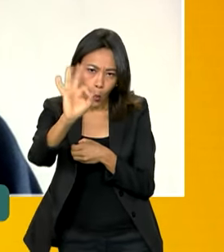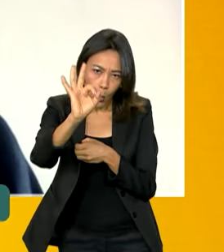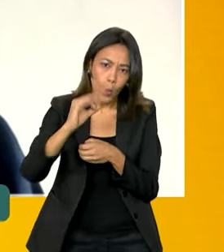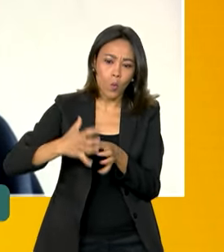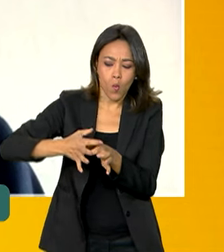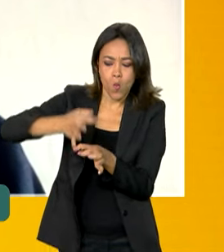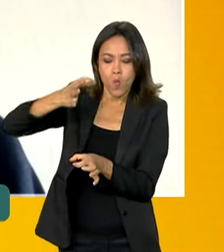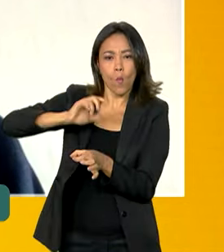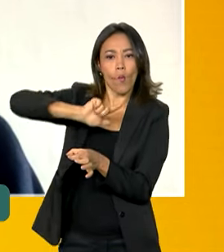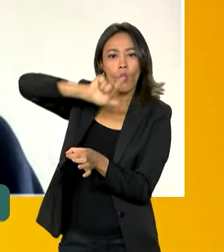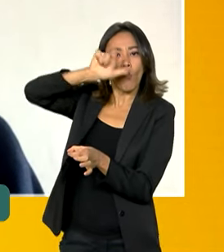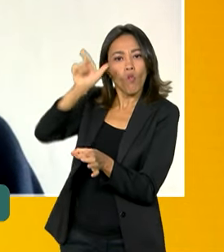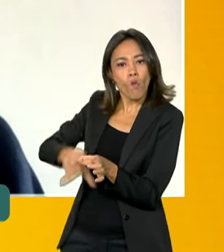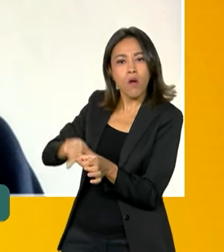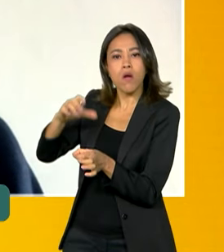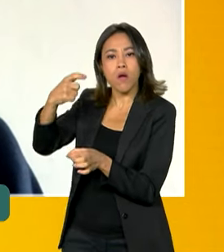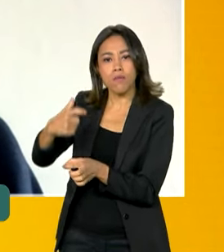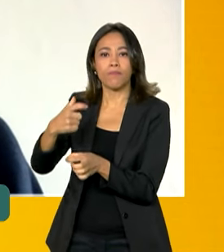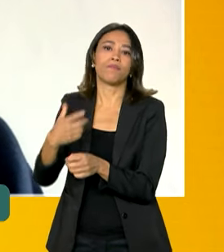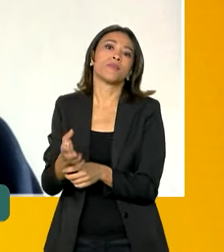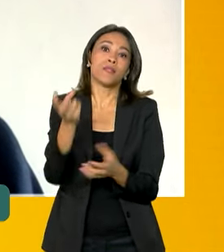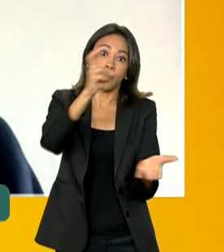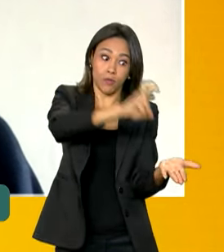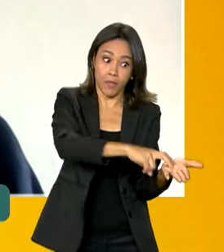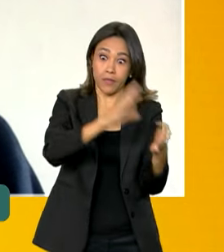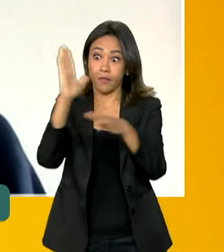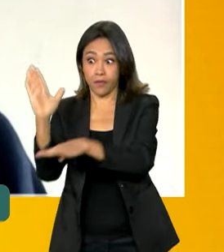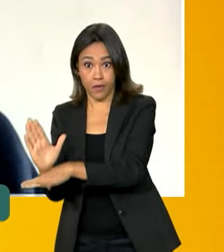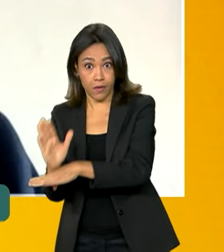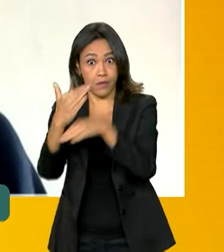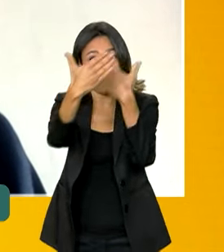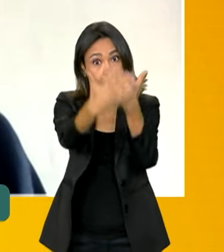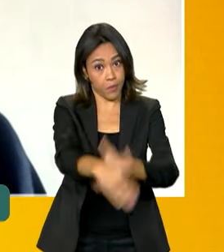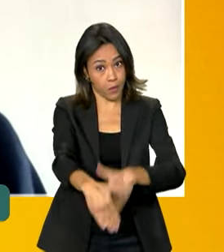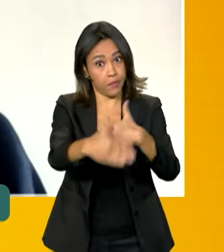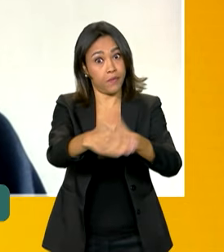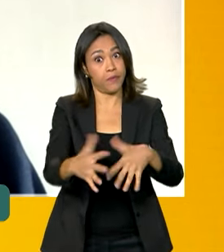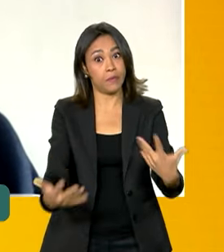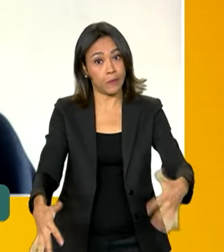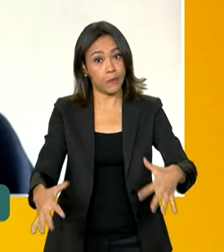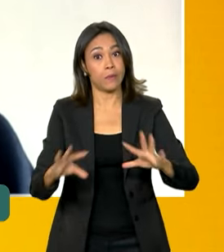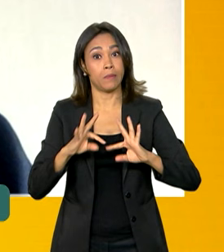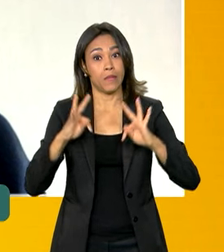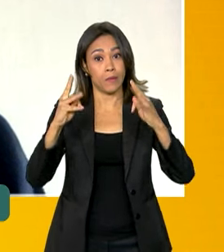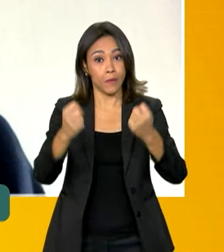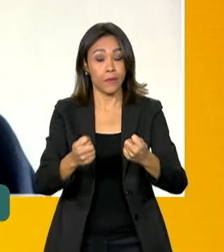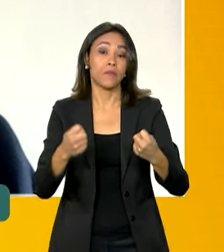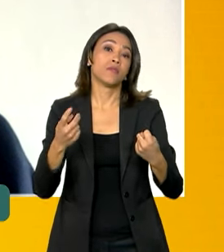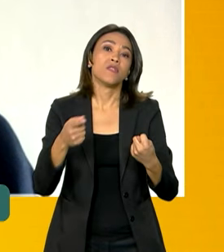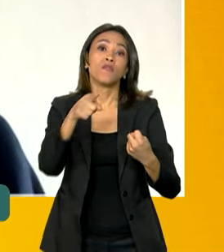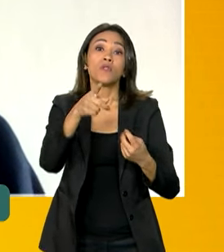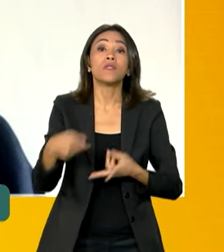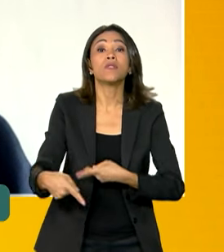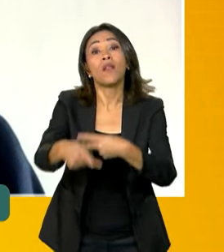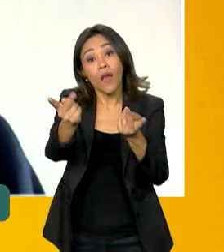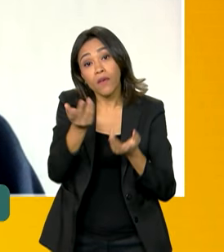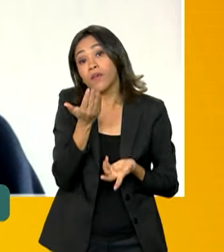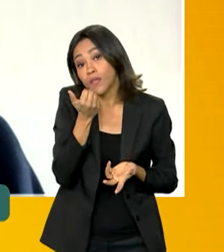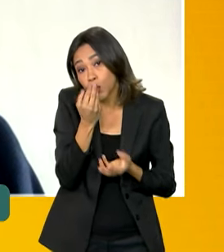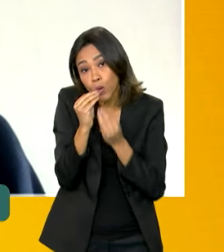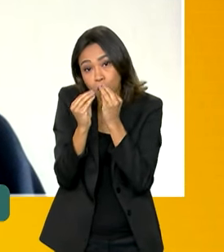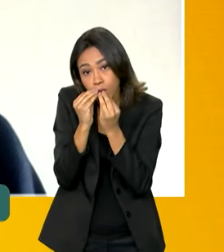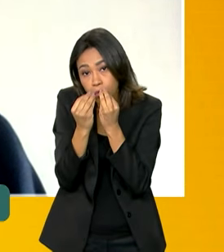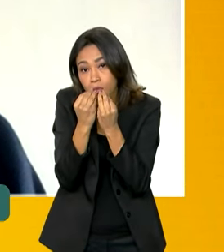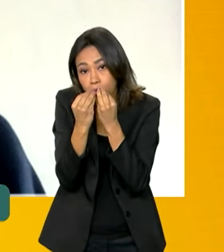turnos, pela manhã e pela tarde, para todos. Então, é importante que os candidatos, principalmente quem tem necessidade, leve uma alimentação, quem levar a